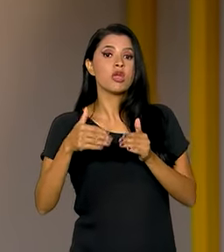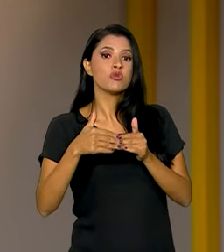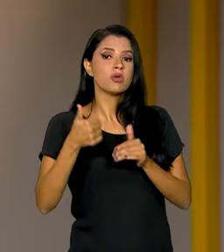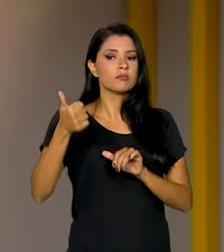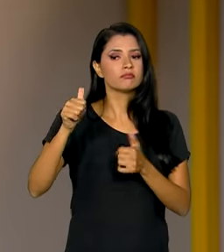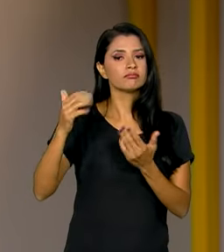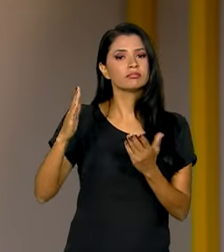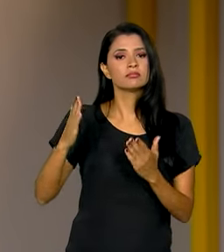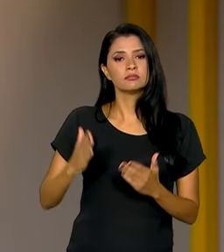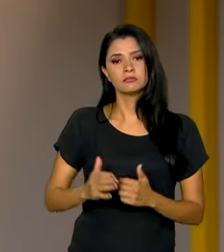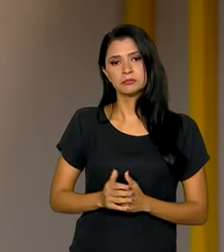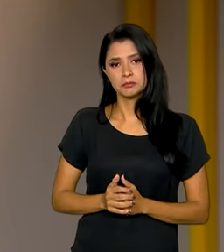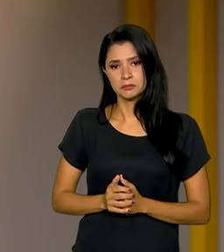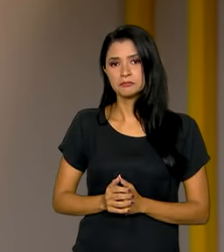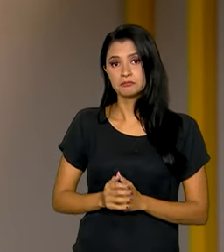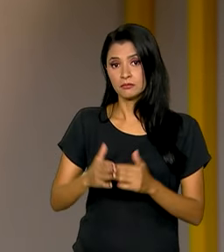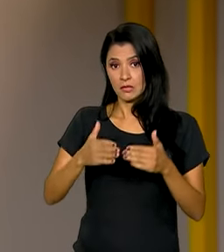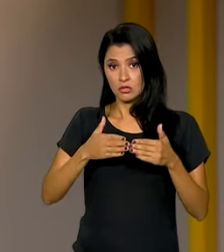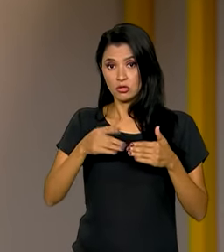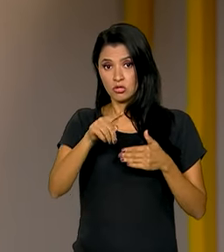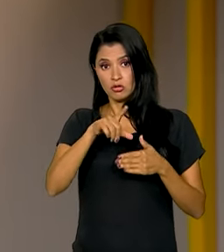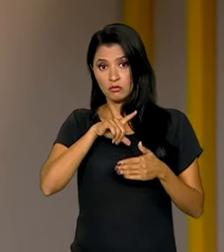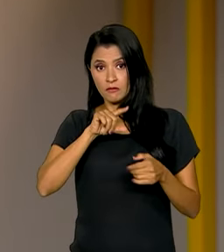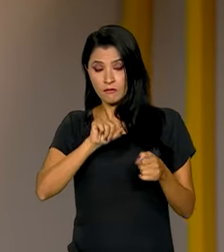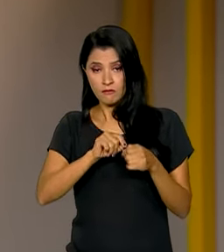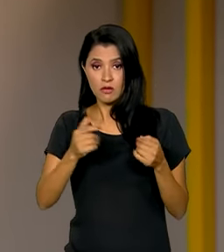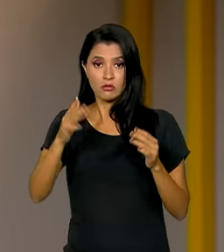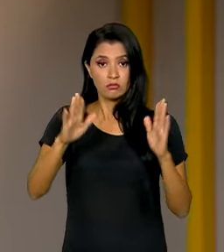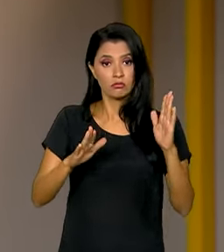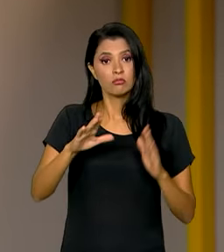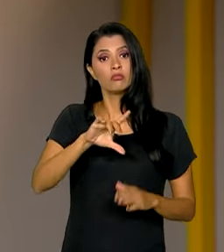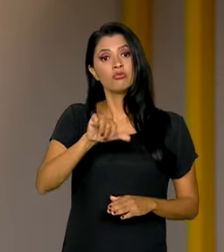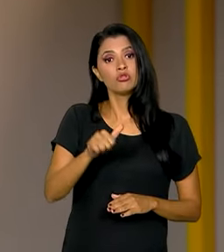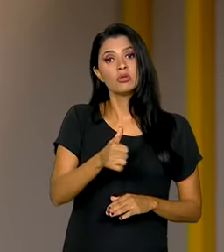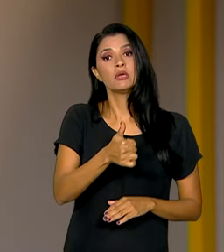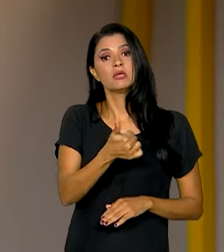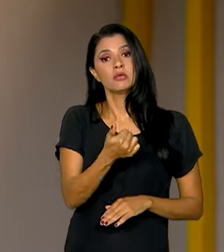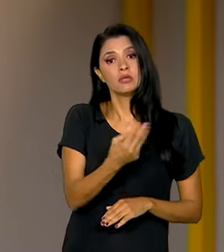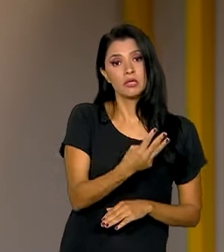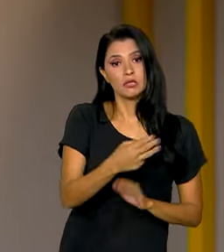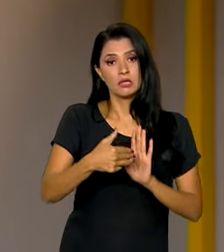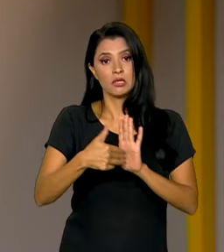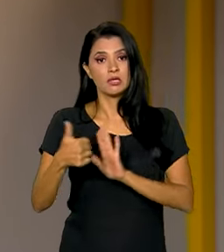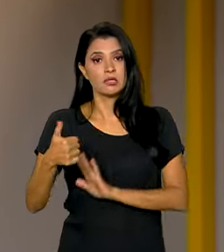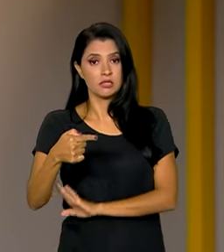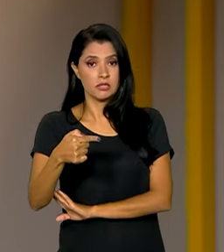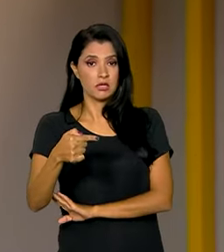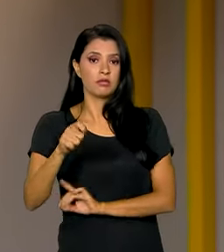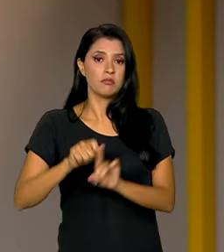análise. Essa solicitação deve ser feita entre os dias 13 e 17 de novembro.